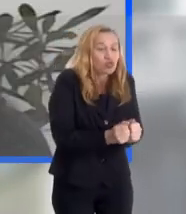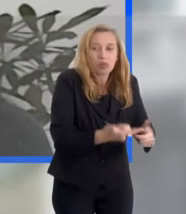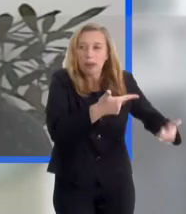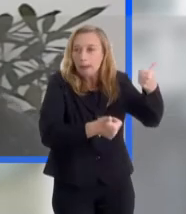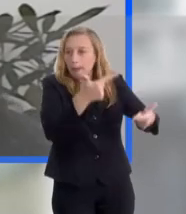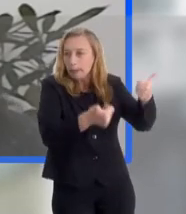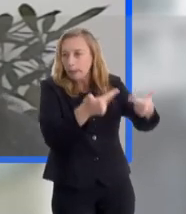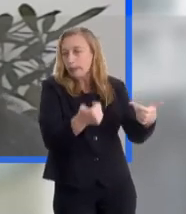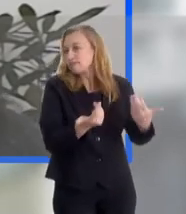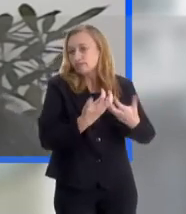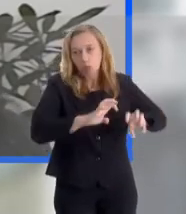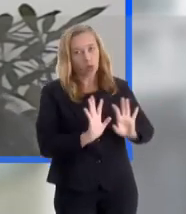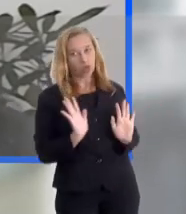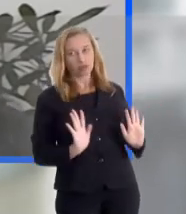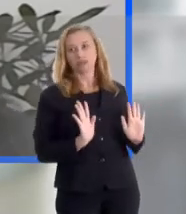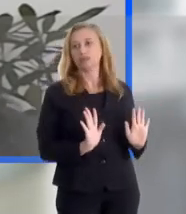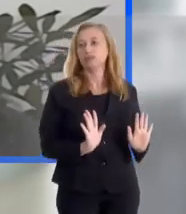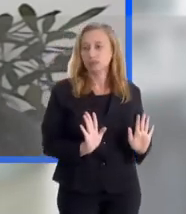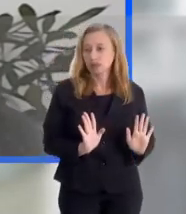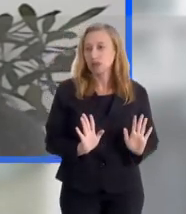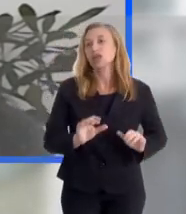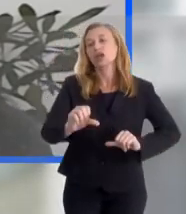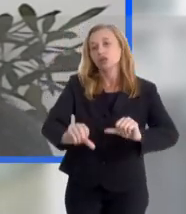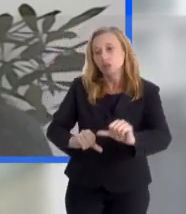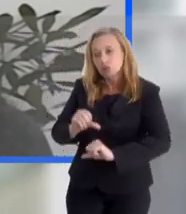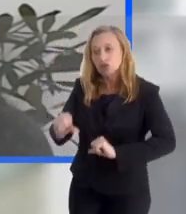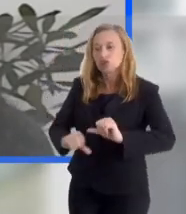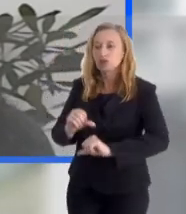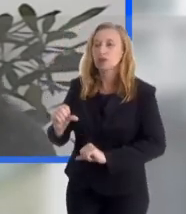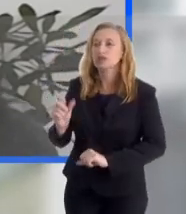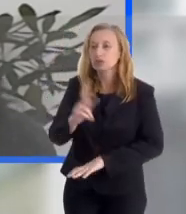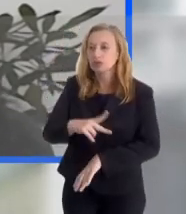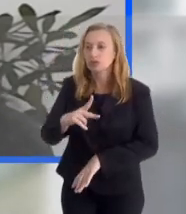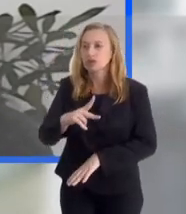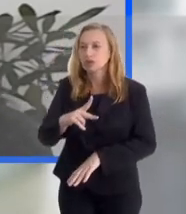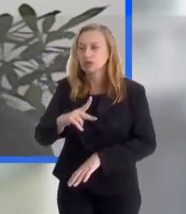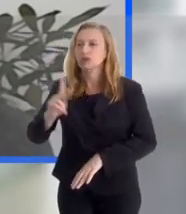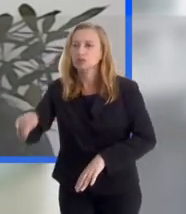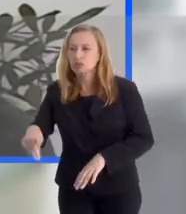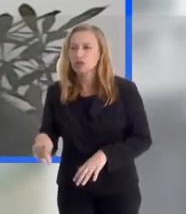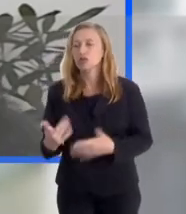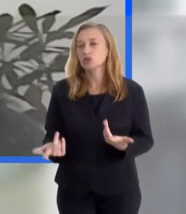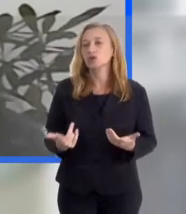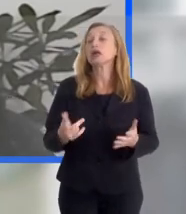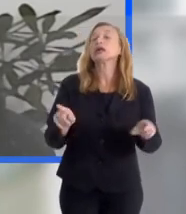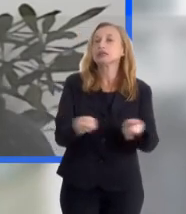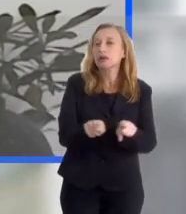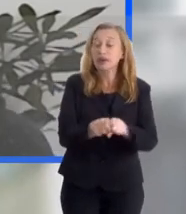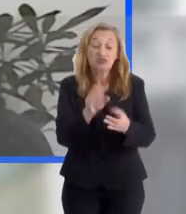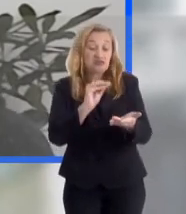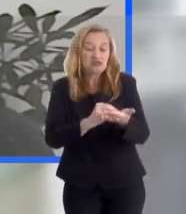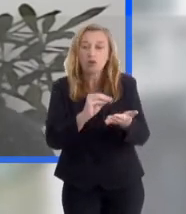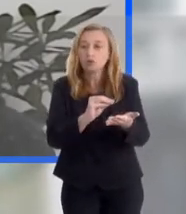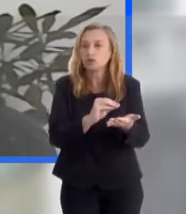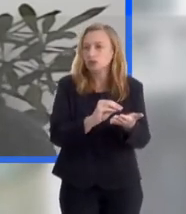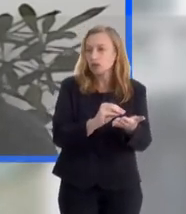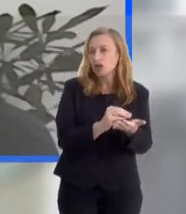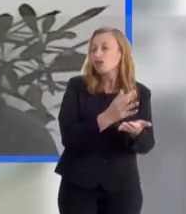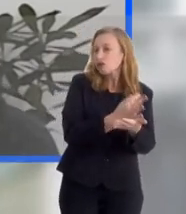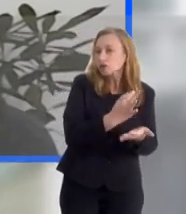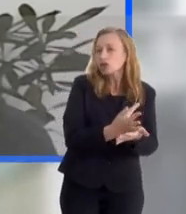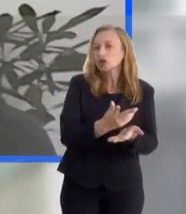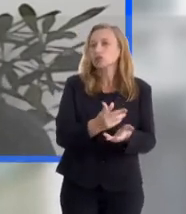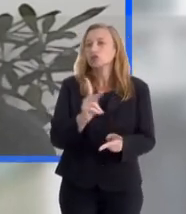porque não quer ficar exposto a esse perigo. Então, tem rotatividade dos professores, tem o aumento da falta dos professores, os professores acabam